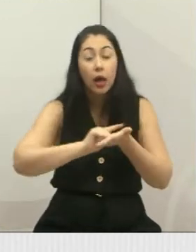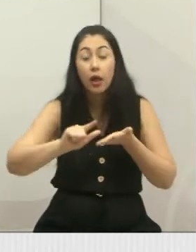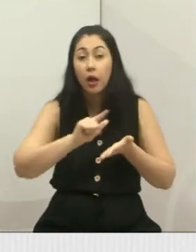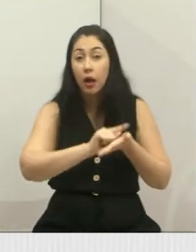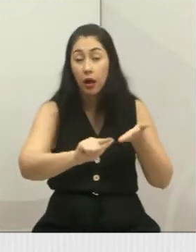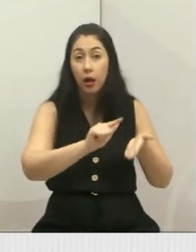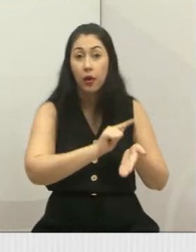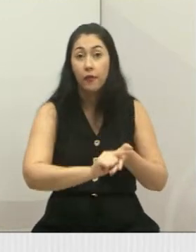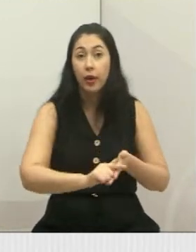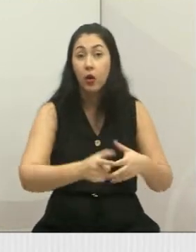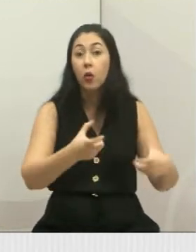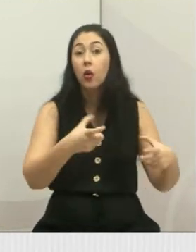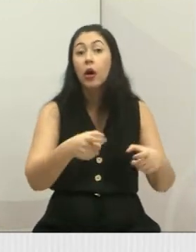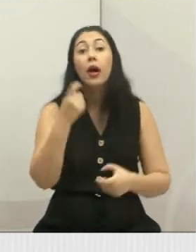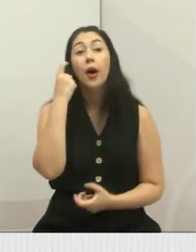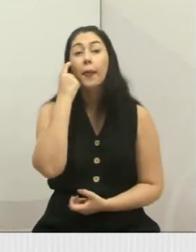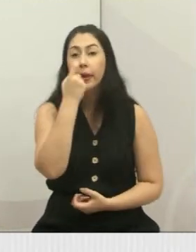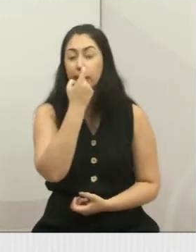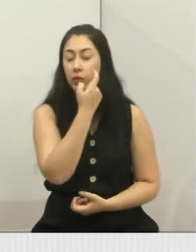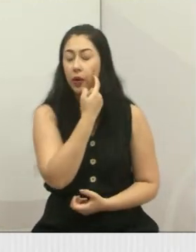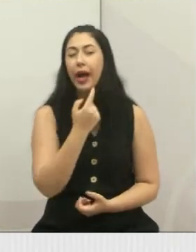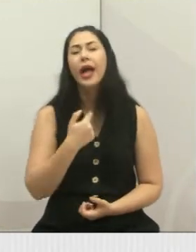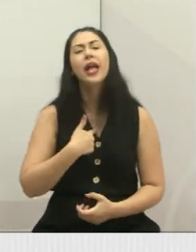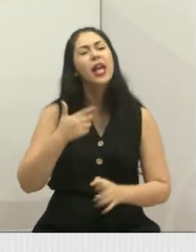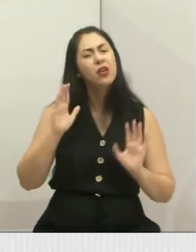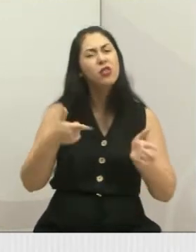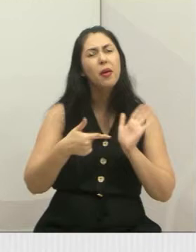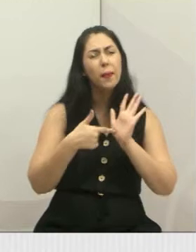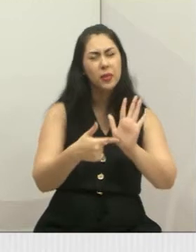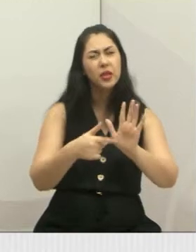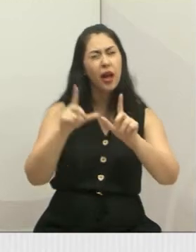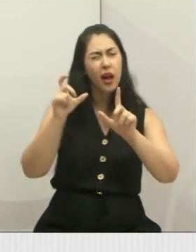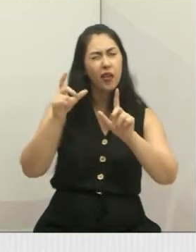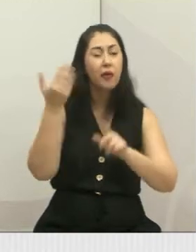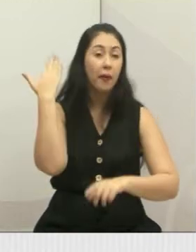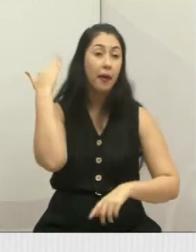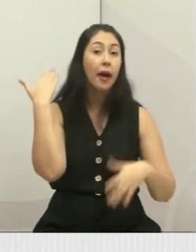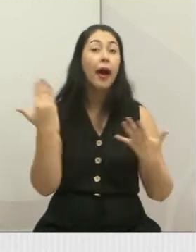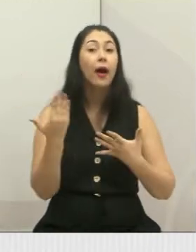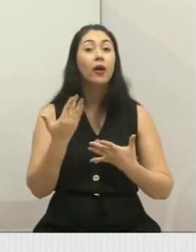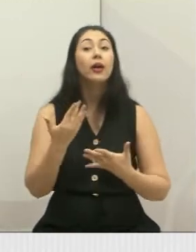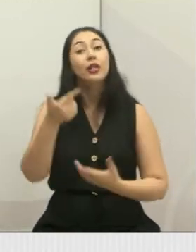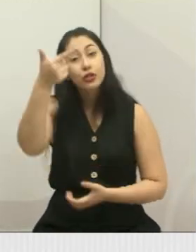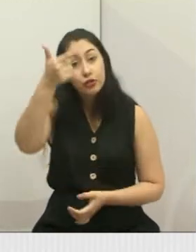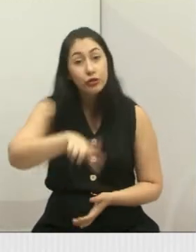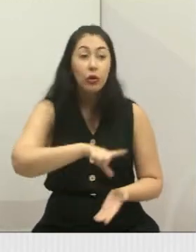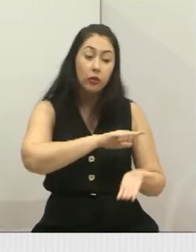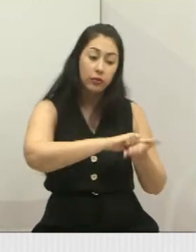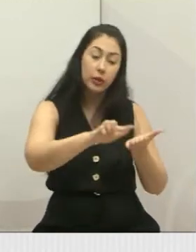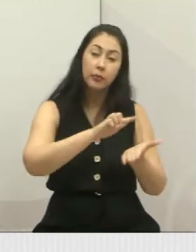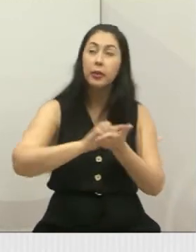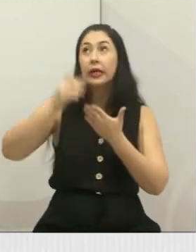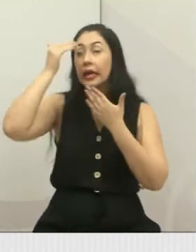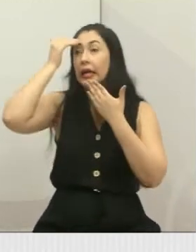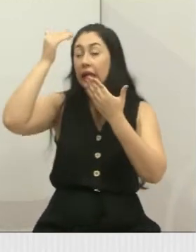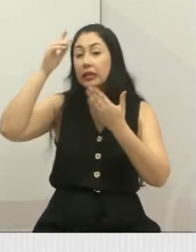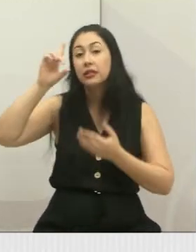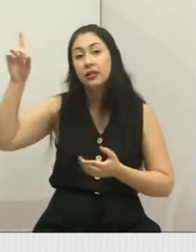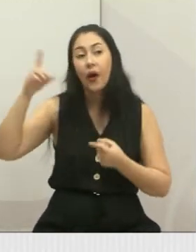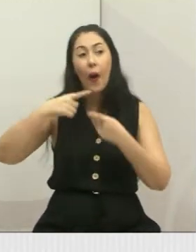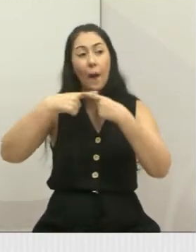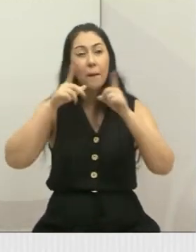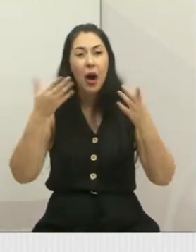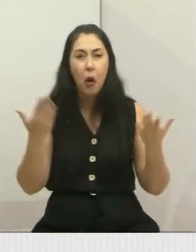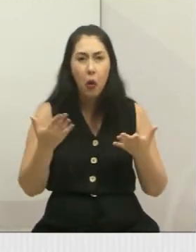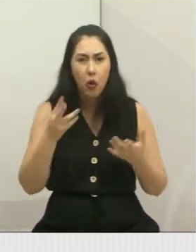Migrantes do Parque Minha Lua. Eu já mostrei essa foto aqui no passado e agora, graças a Deus, estão limpando. Só que hoje não